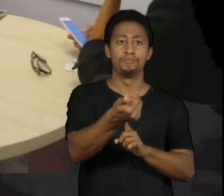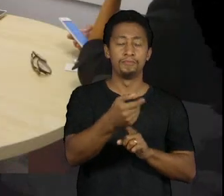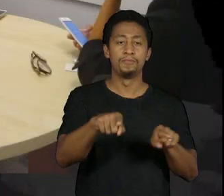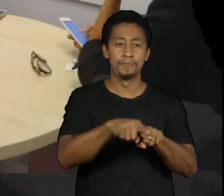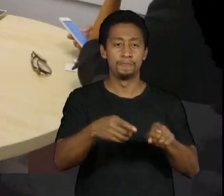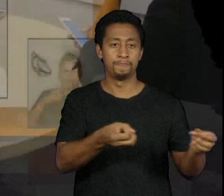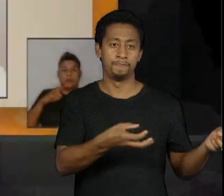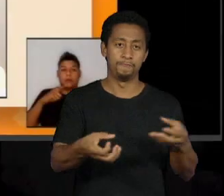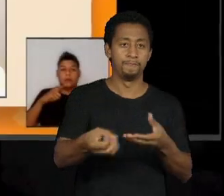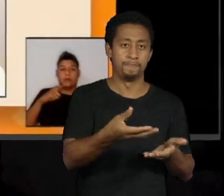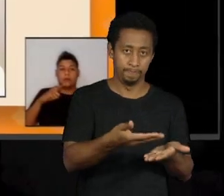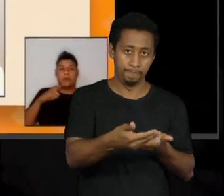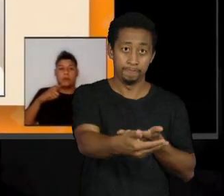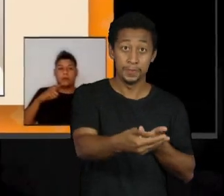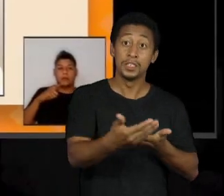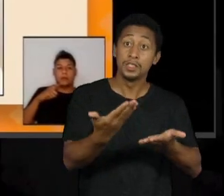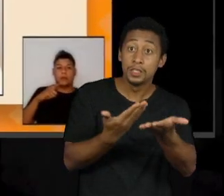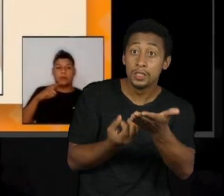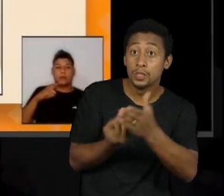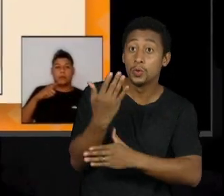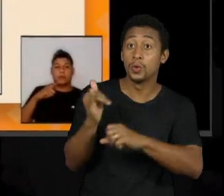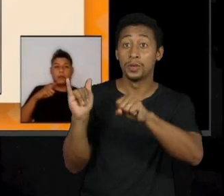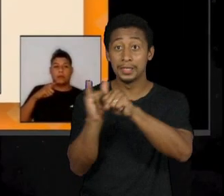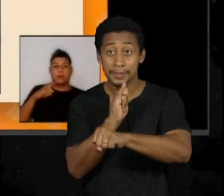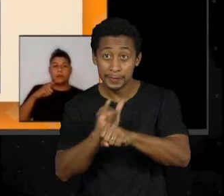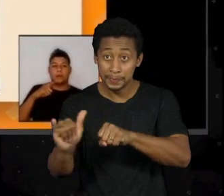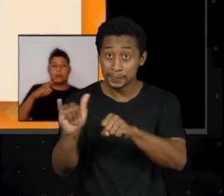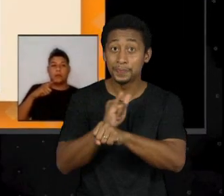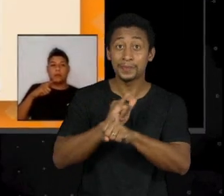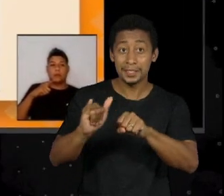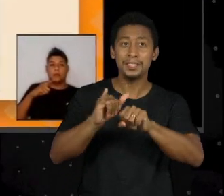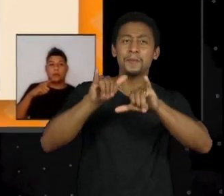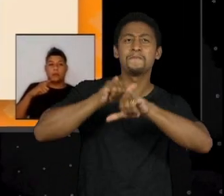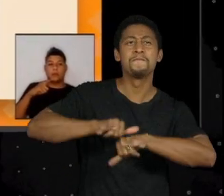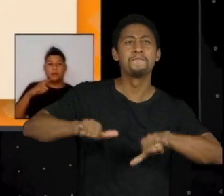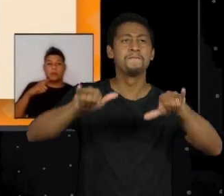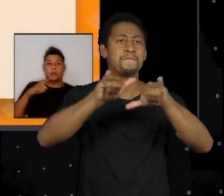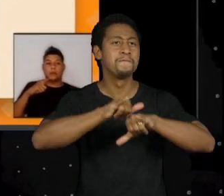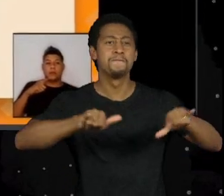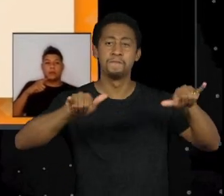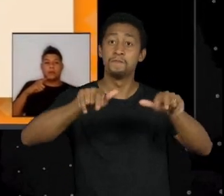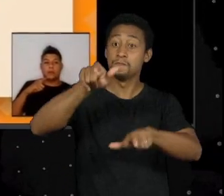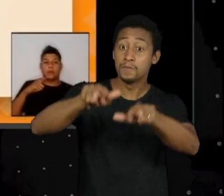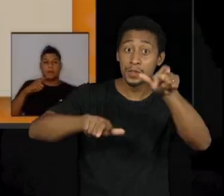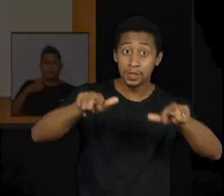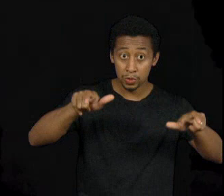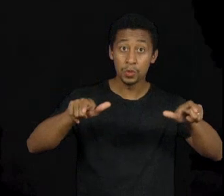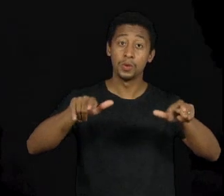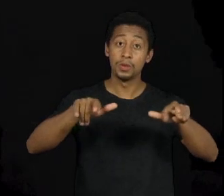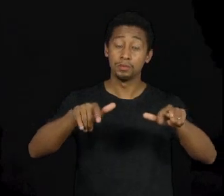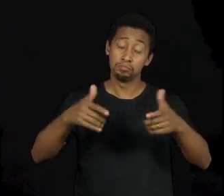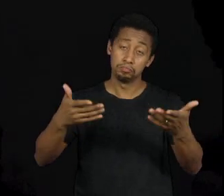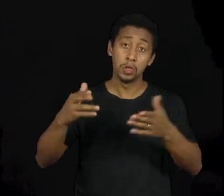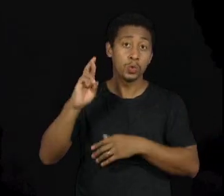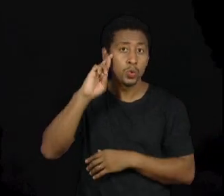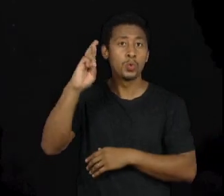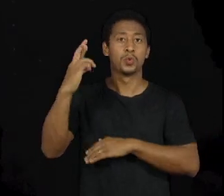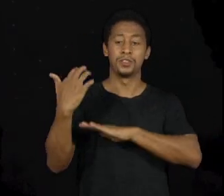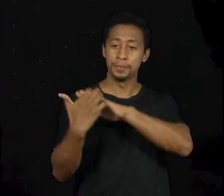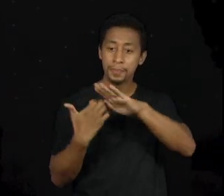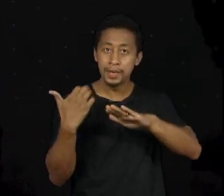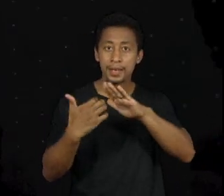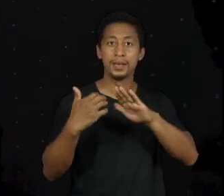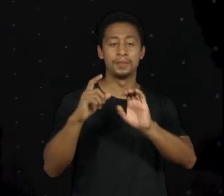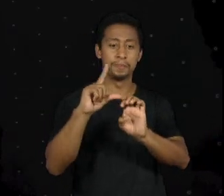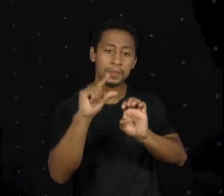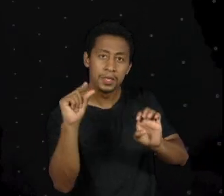A gente criou uma estratégia para divulgar os empreendedores negros mostrando o seu